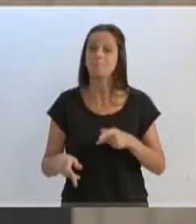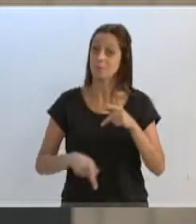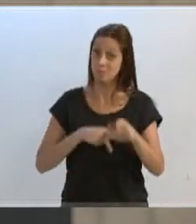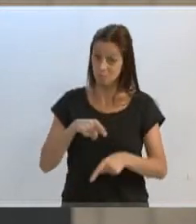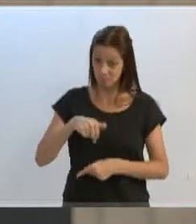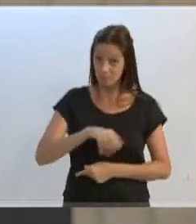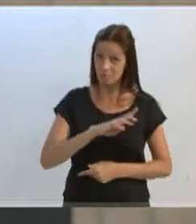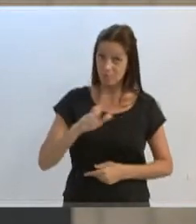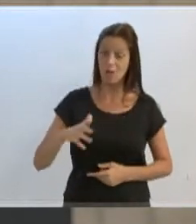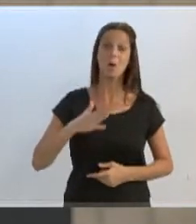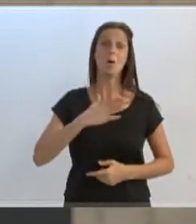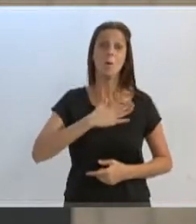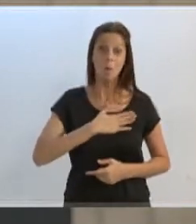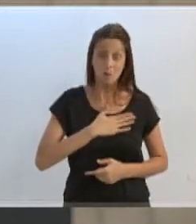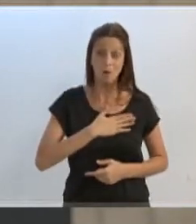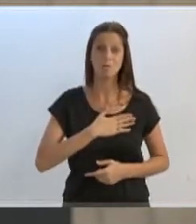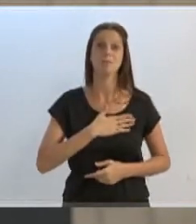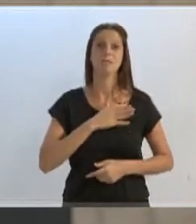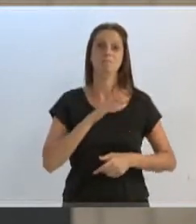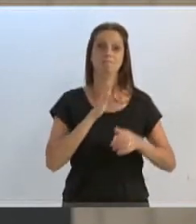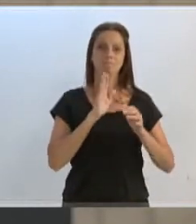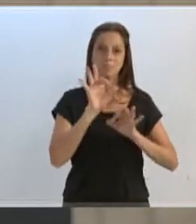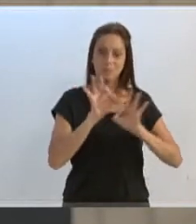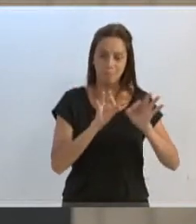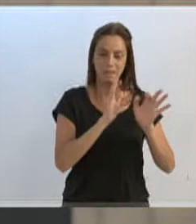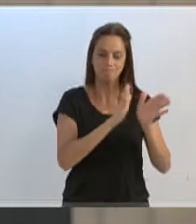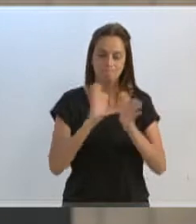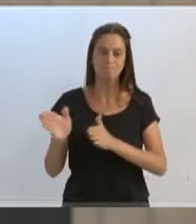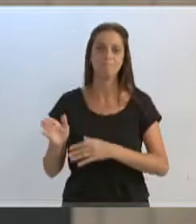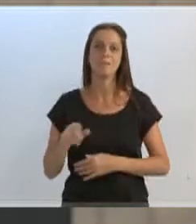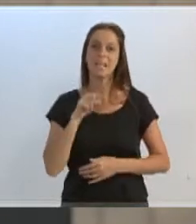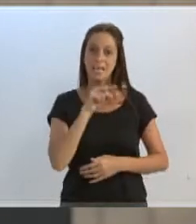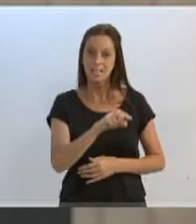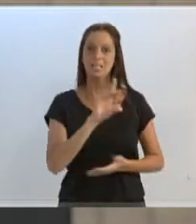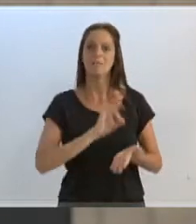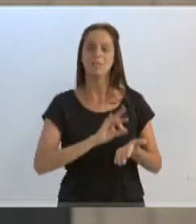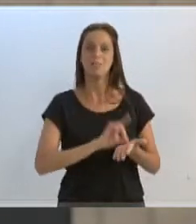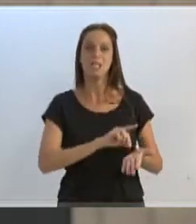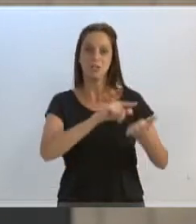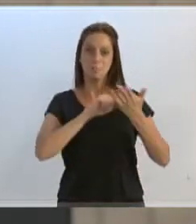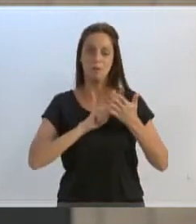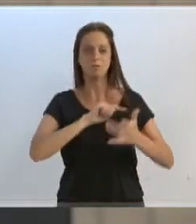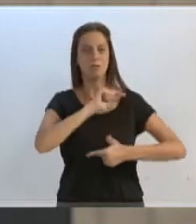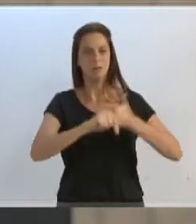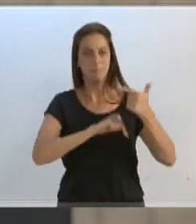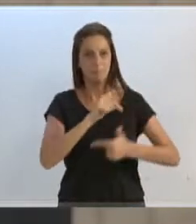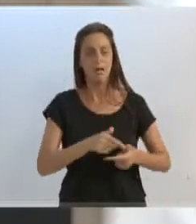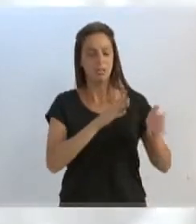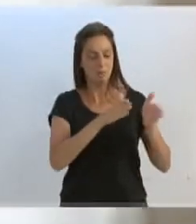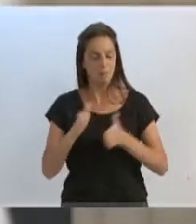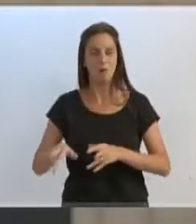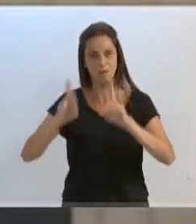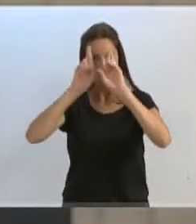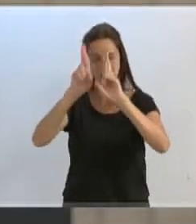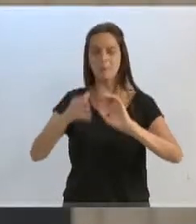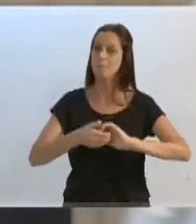Blumenau gosta da ordem, gosta do trabalho, e o Índio é isso aí, é sinônimo de trabalho, de ordem, de respeito. Parabéns, Índio.